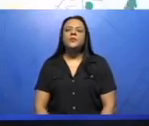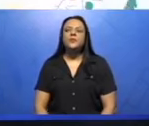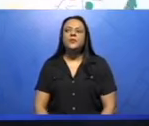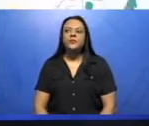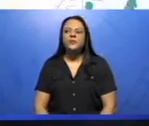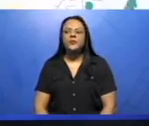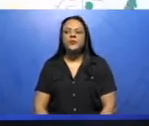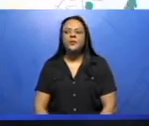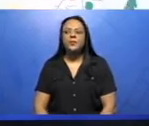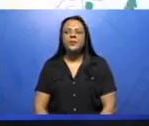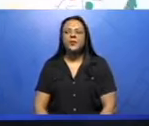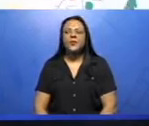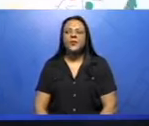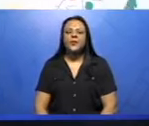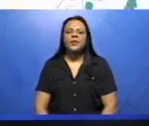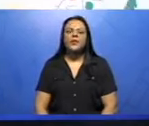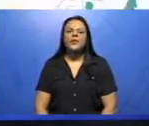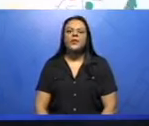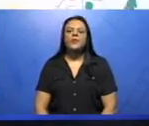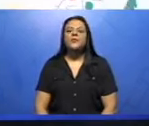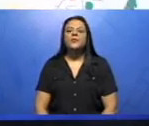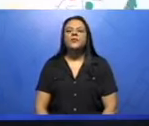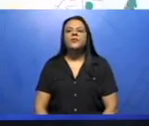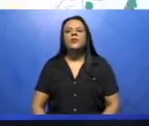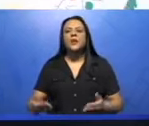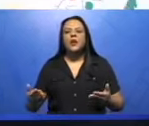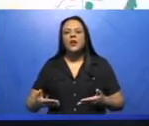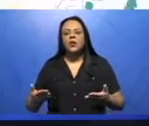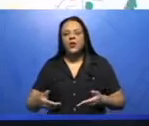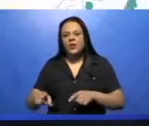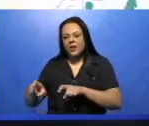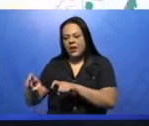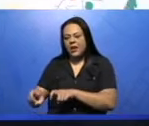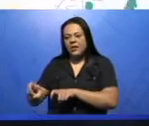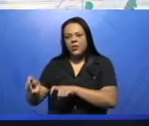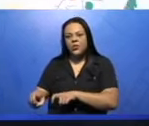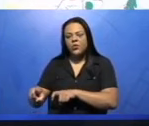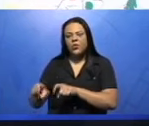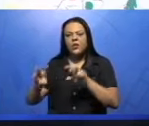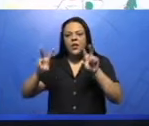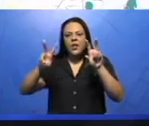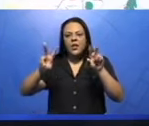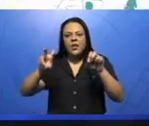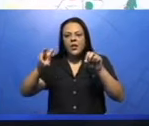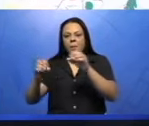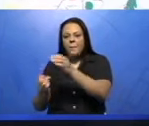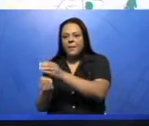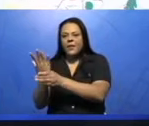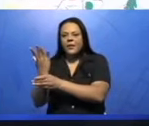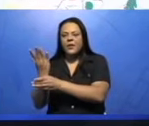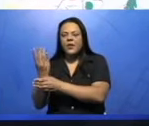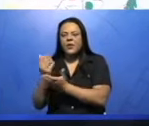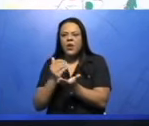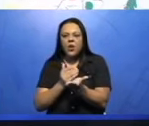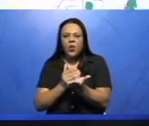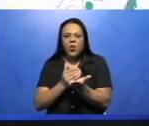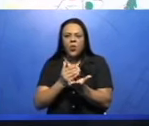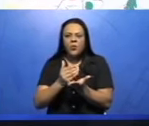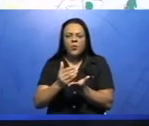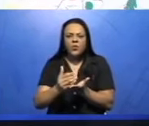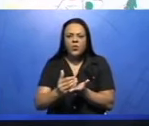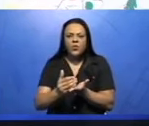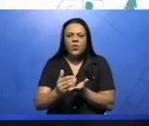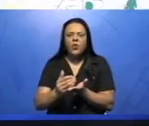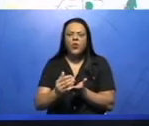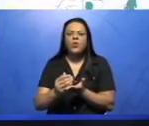Vamos falar da agricultura denominada Plantation. Ela foi introduzida pelos colonizadores